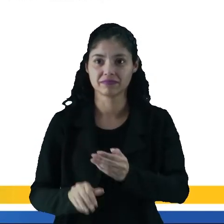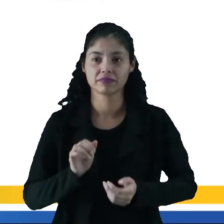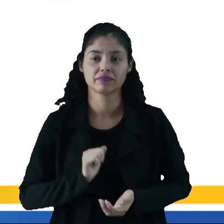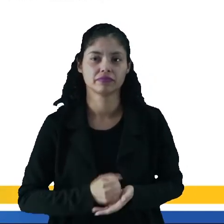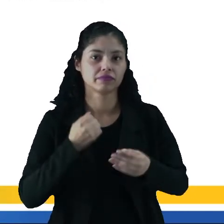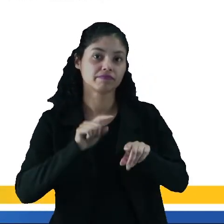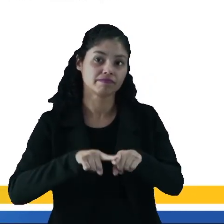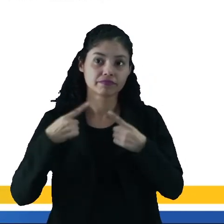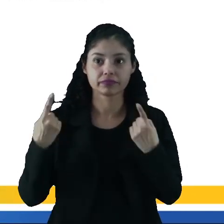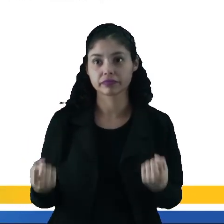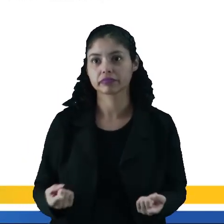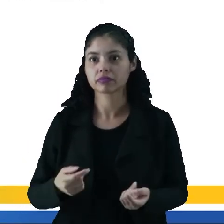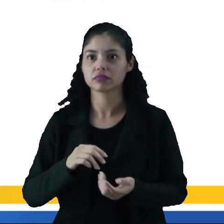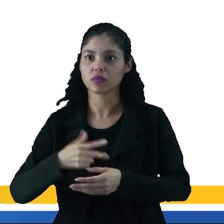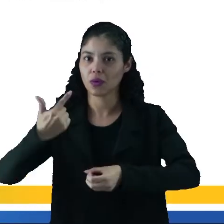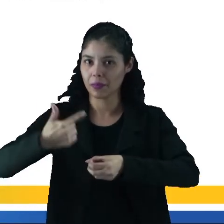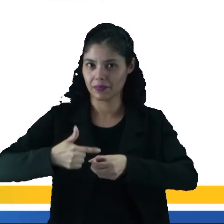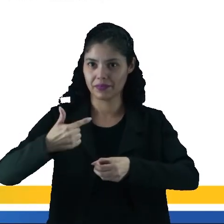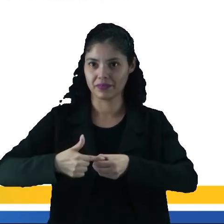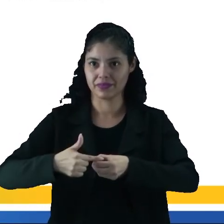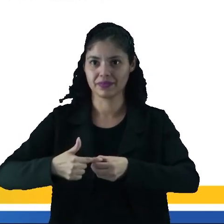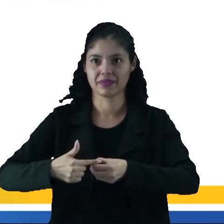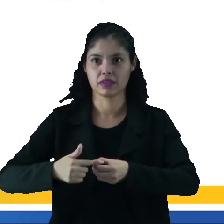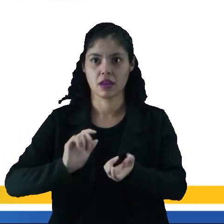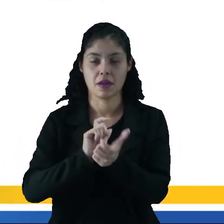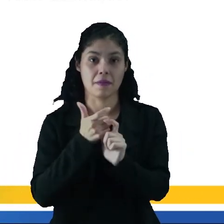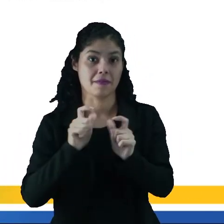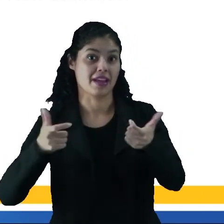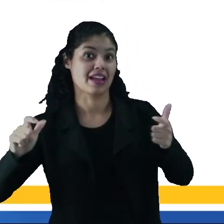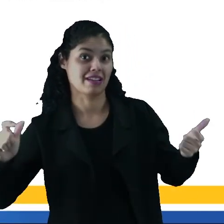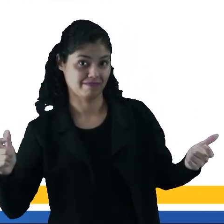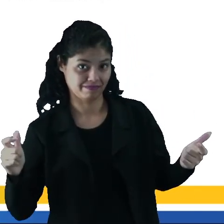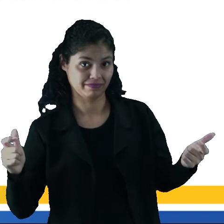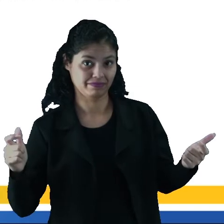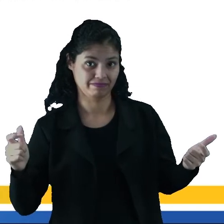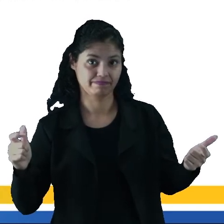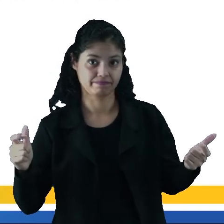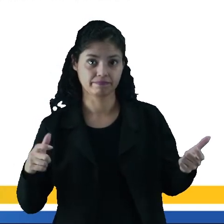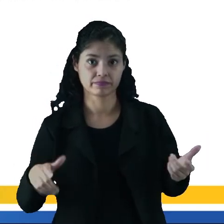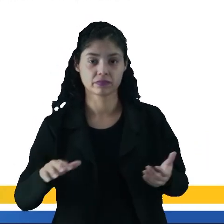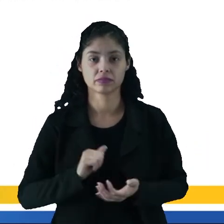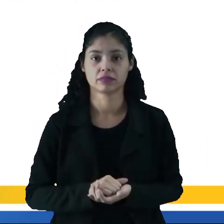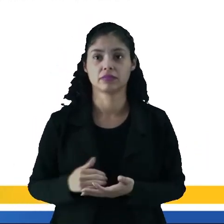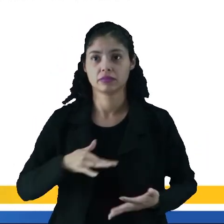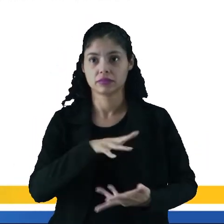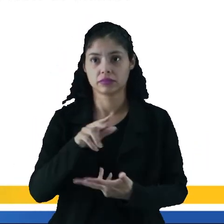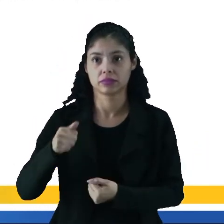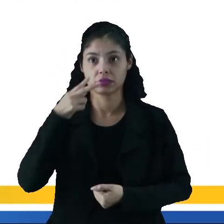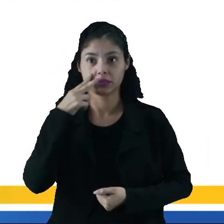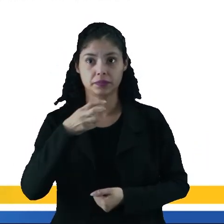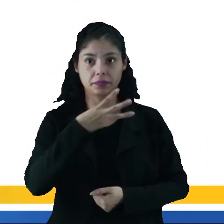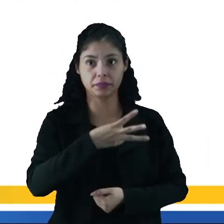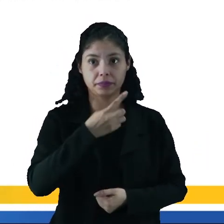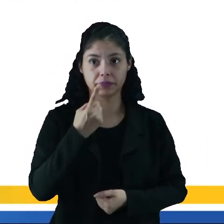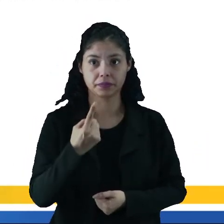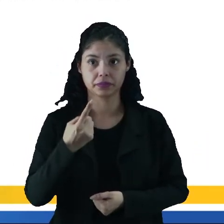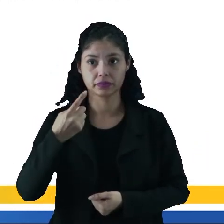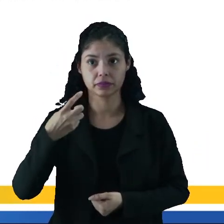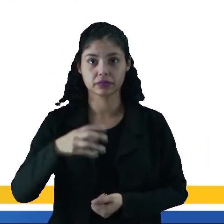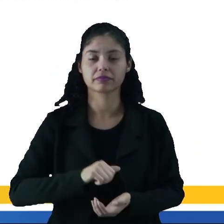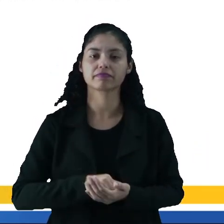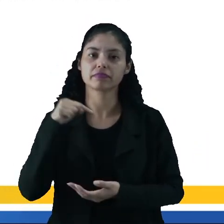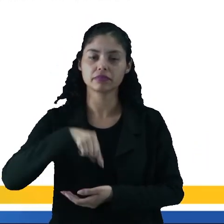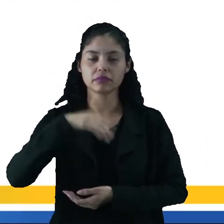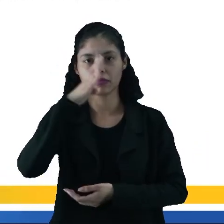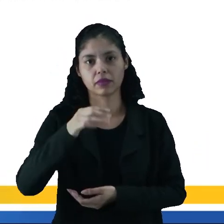Embora o petróleo seja mais que o que é o consumido no mundo. Lá nós vimos que é 31,1%